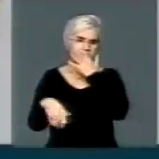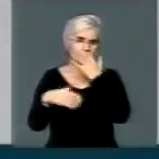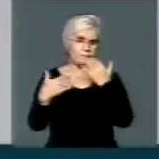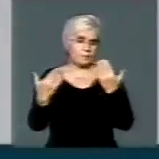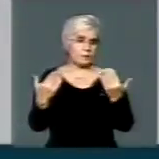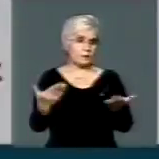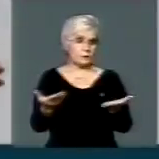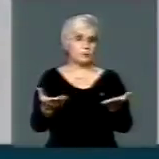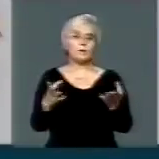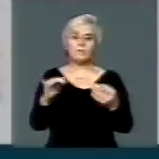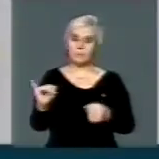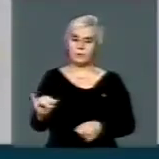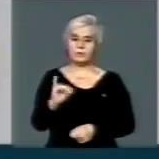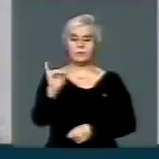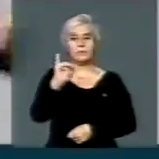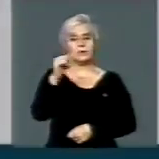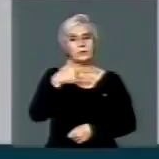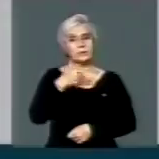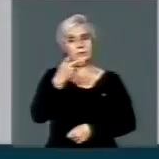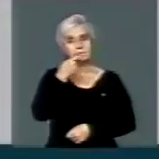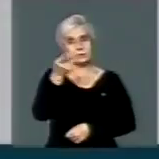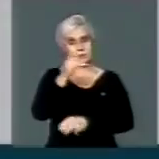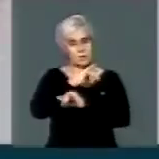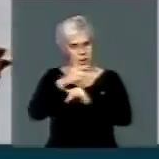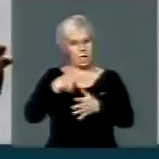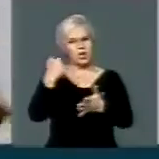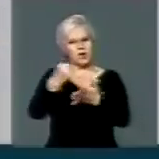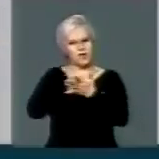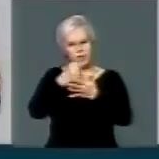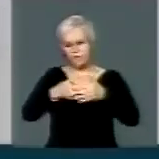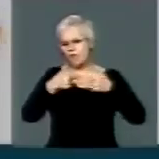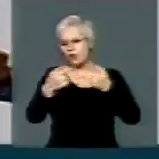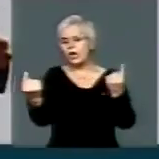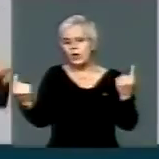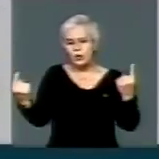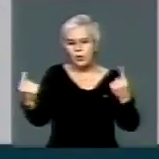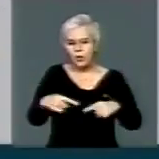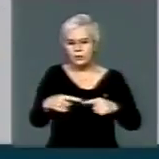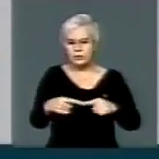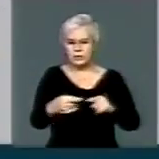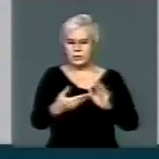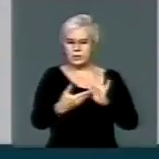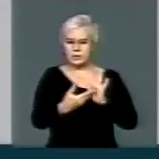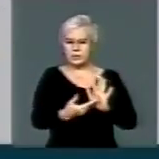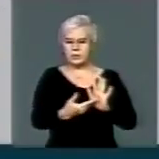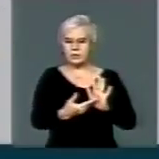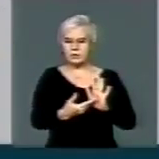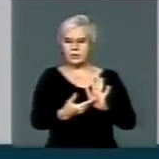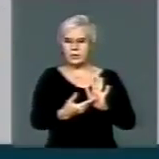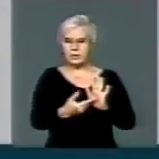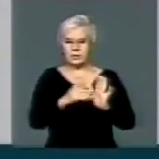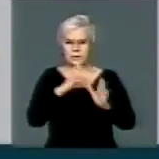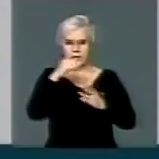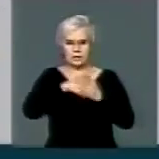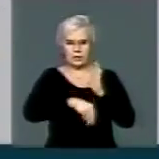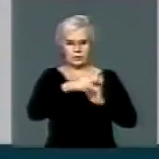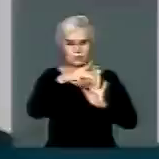isso é uma coisa importante. Quero dizer que lutarei contra esse jabuti na medida provisória.